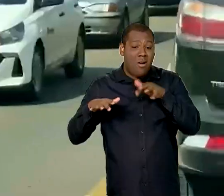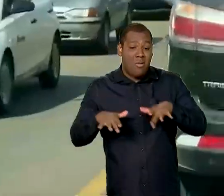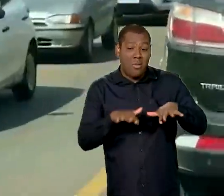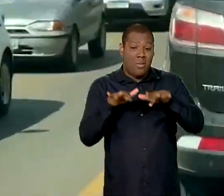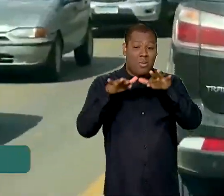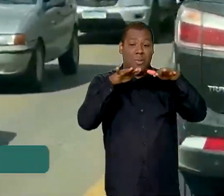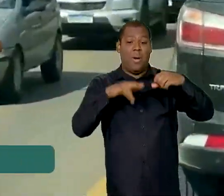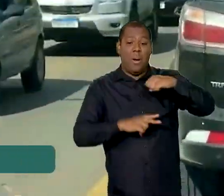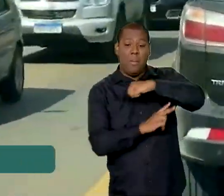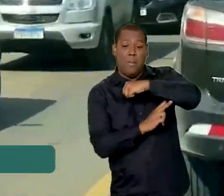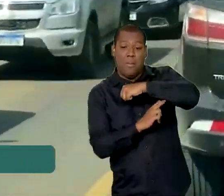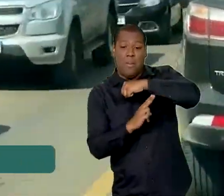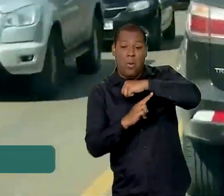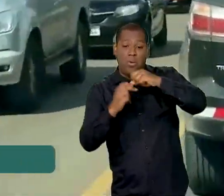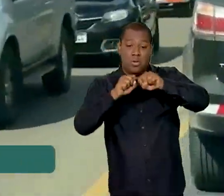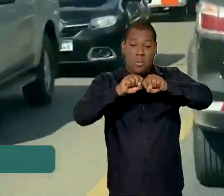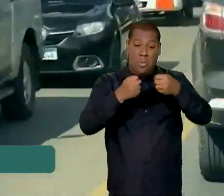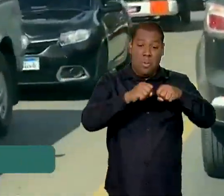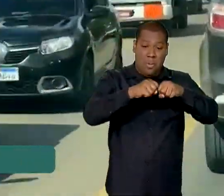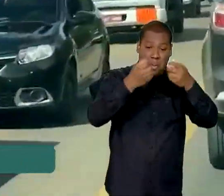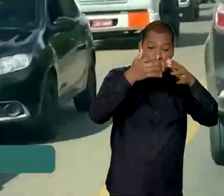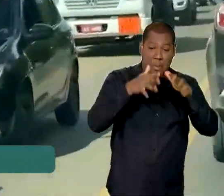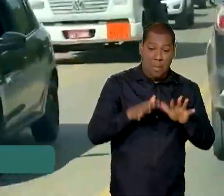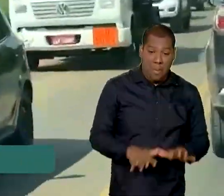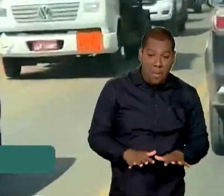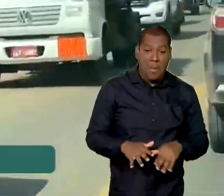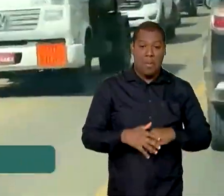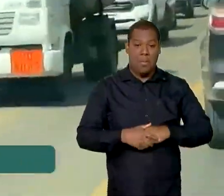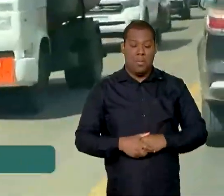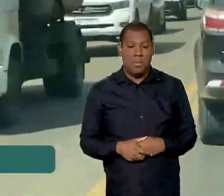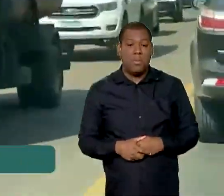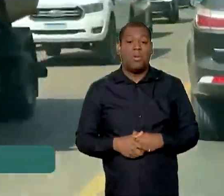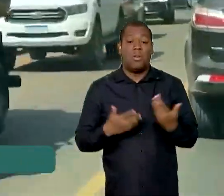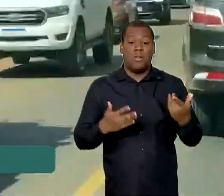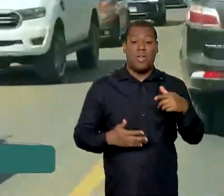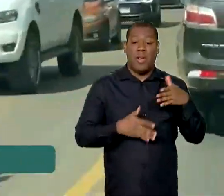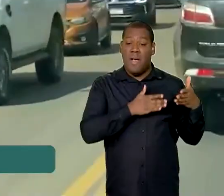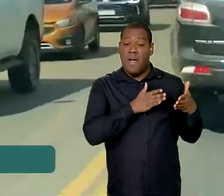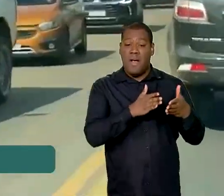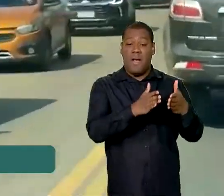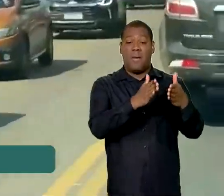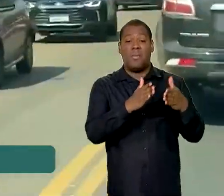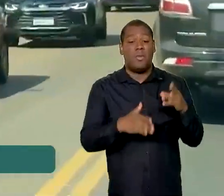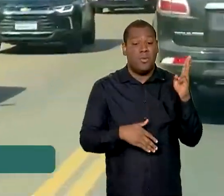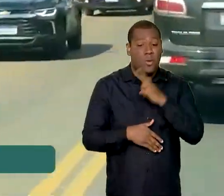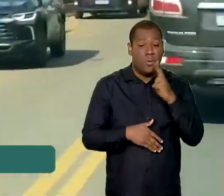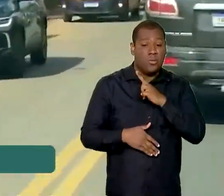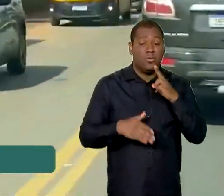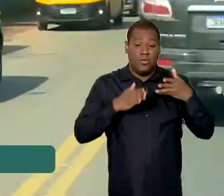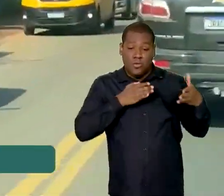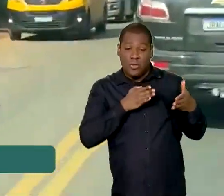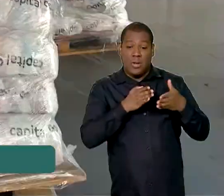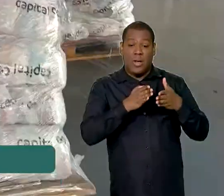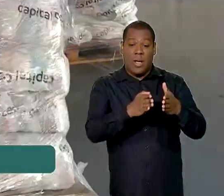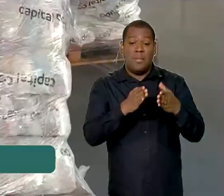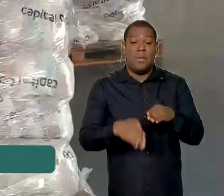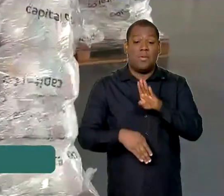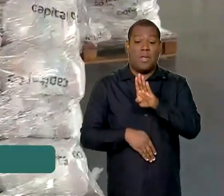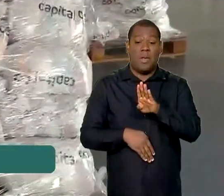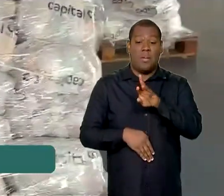romperam e o socorro por terra só chega pela rota emergencial montada na BR-290.